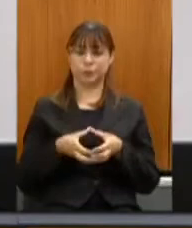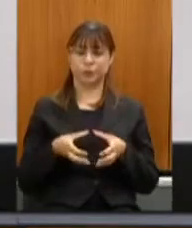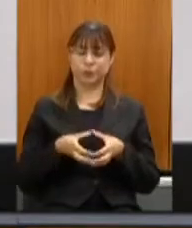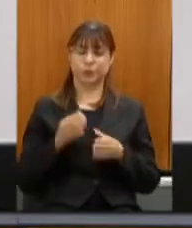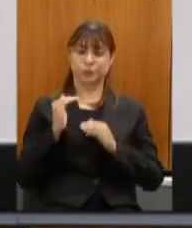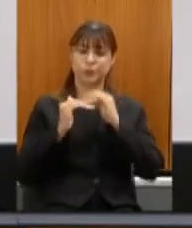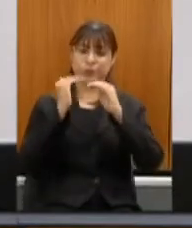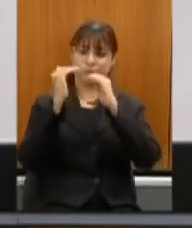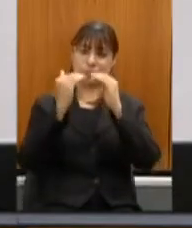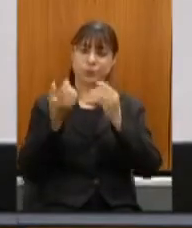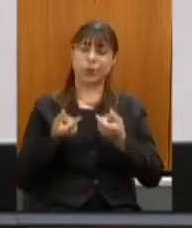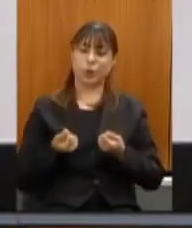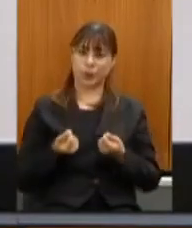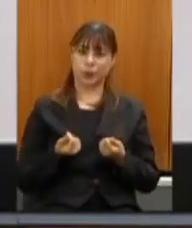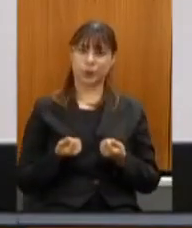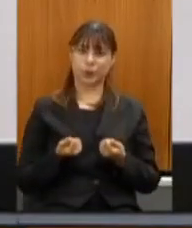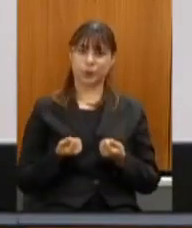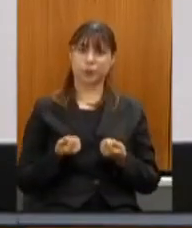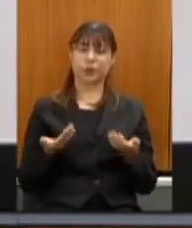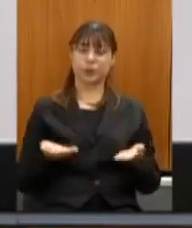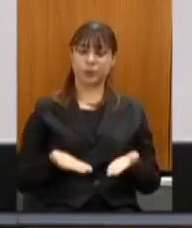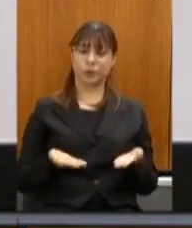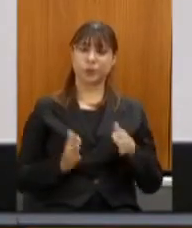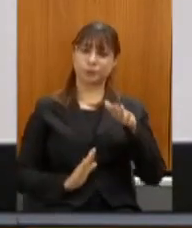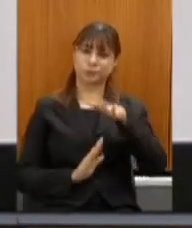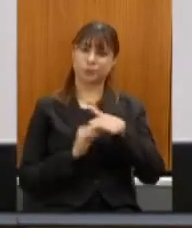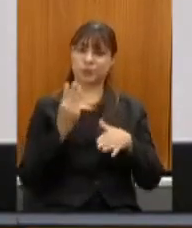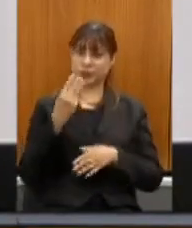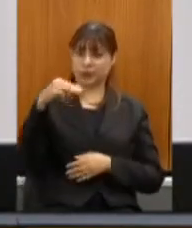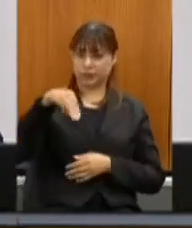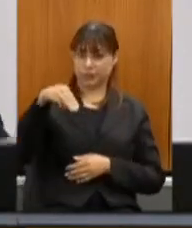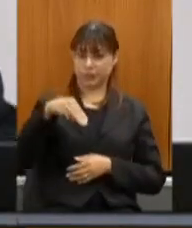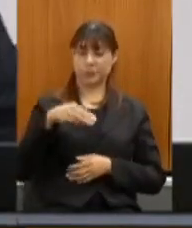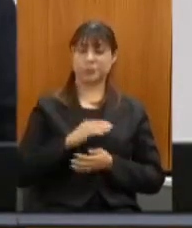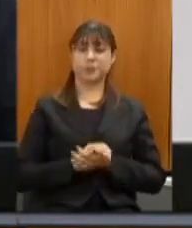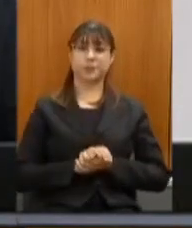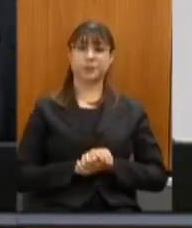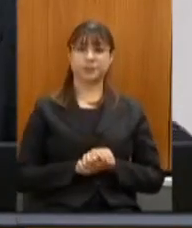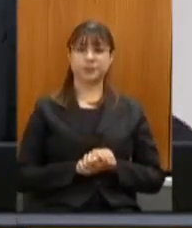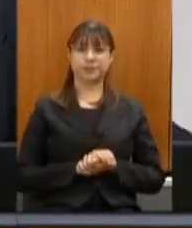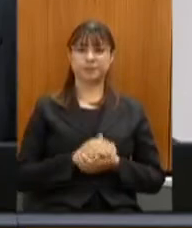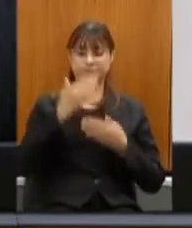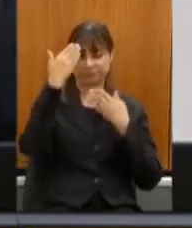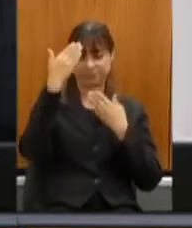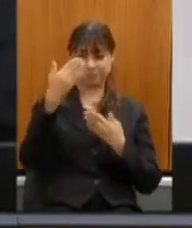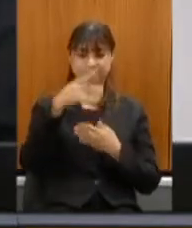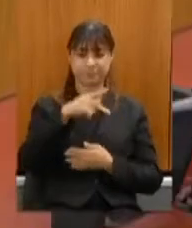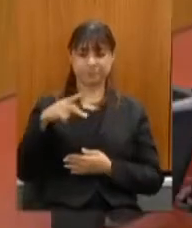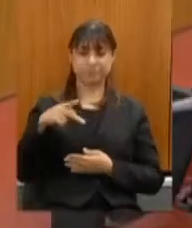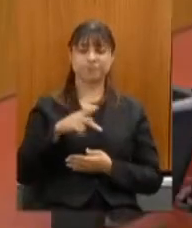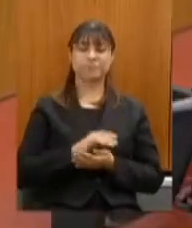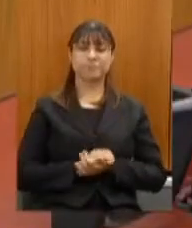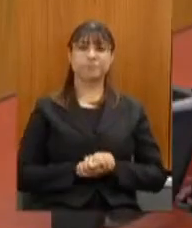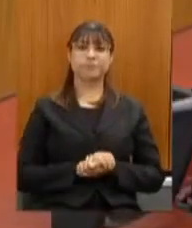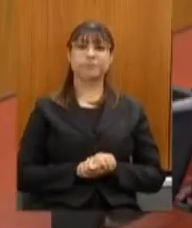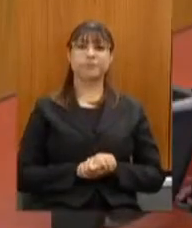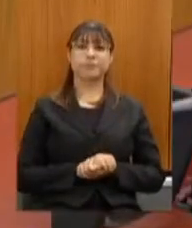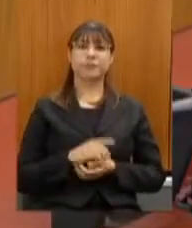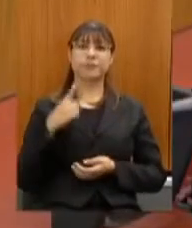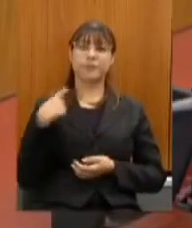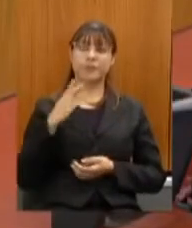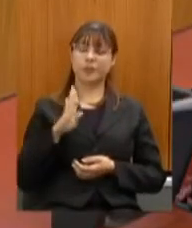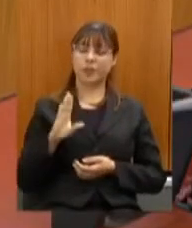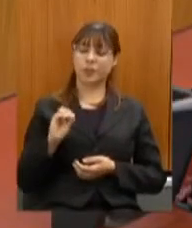Desenvolvimento Econômico que disporá também de até 3 minutos obrigada presidente deputado